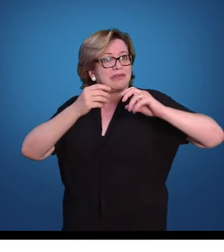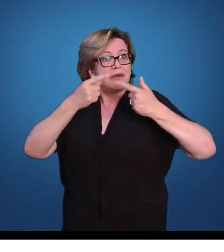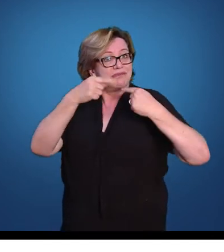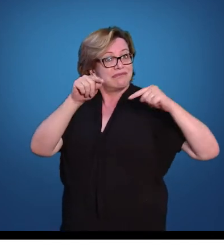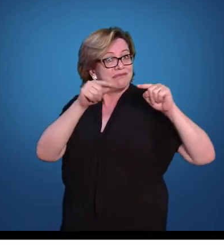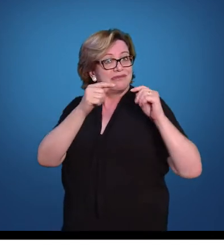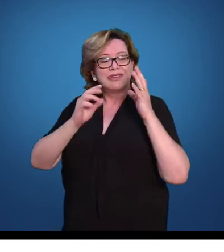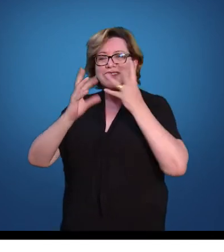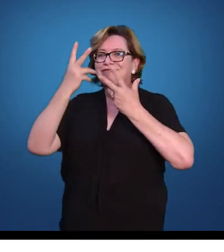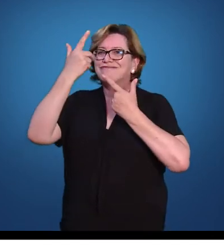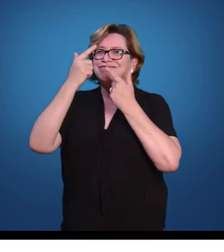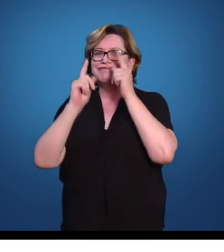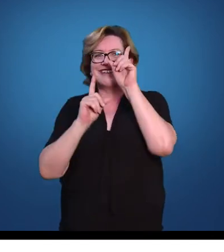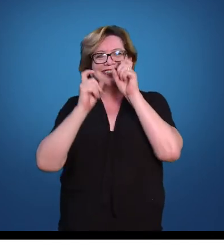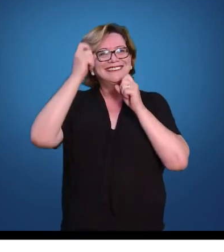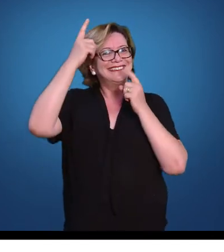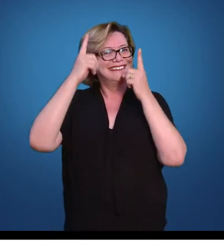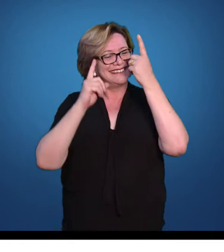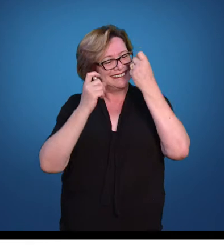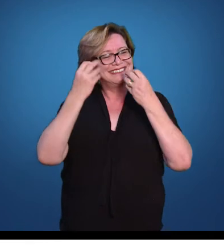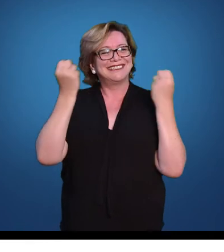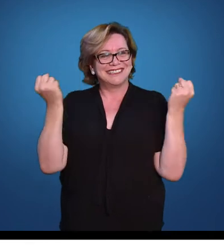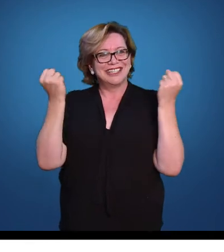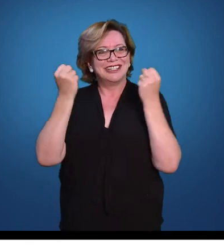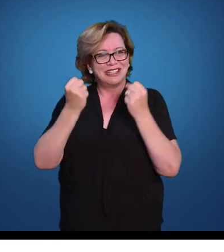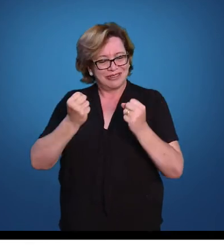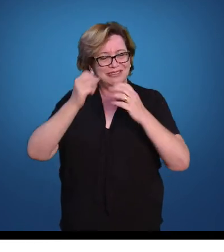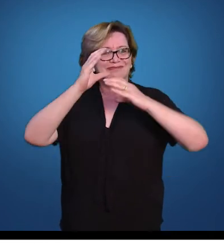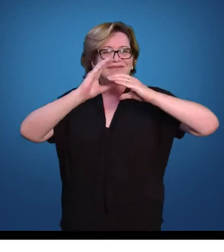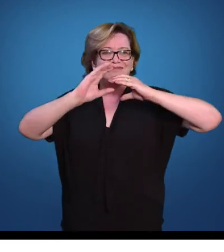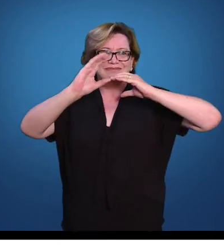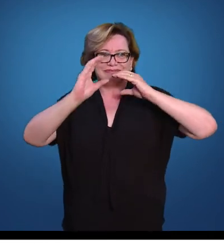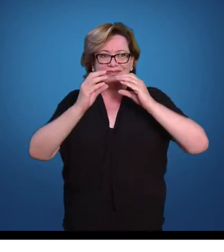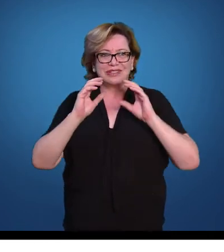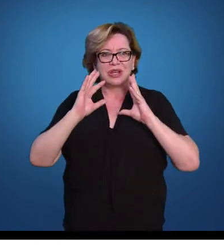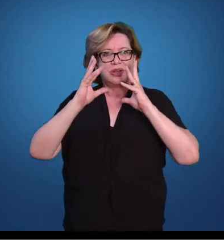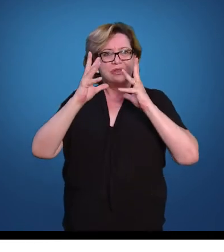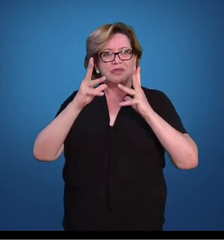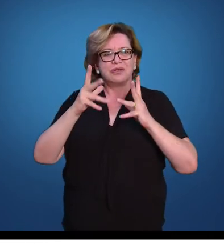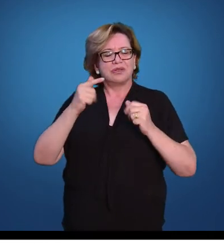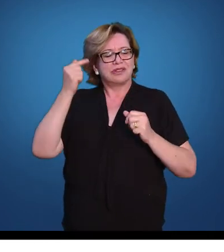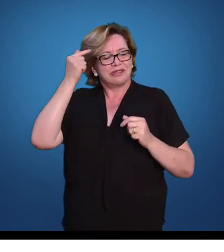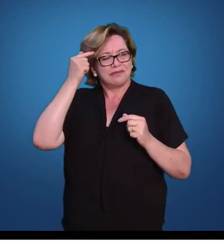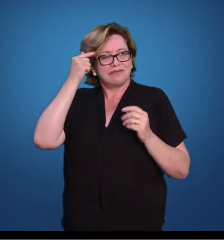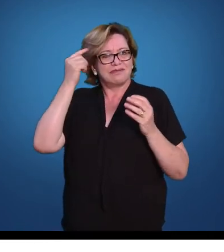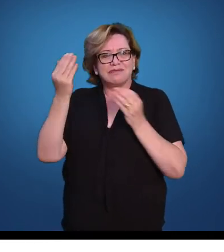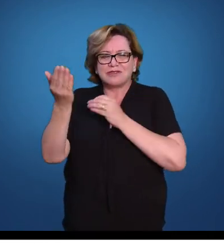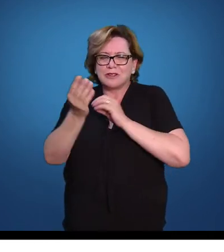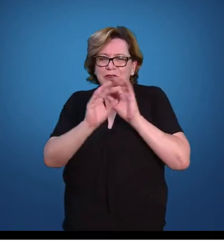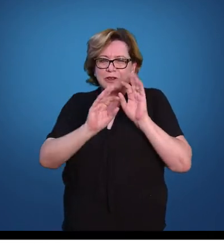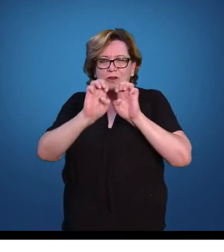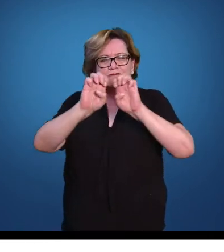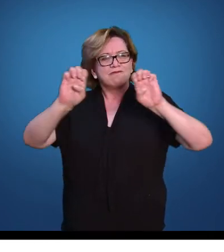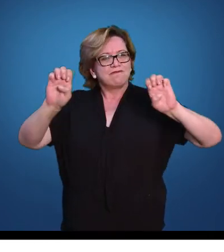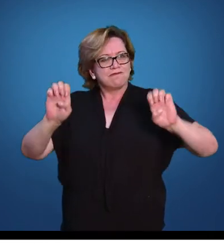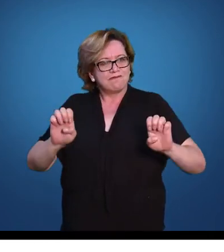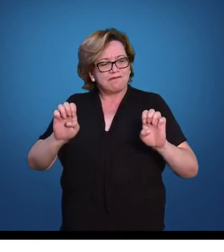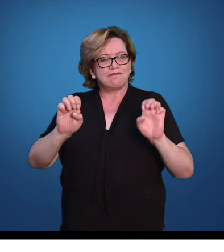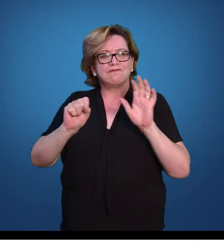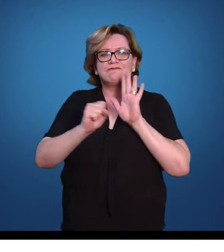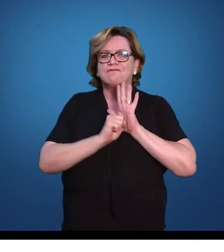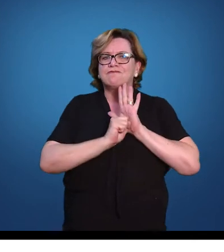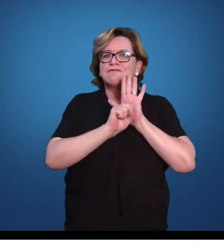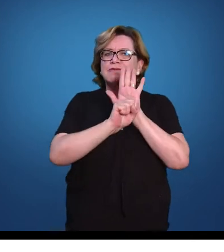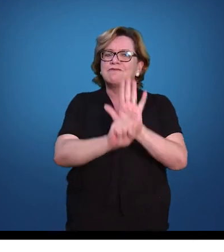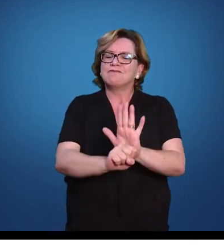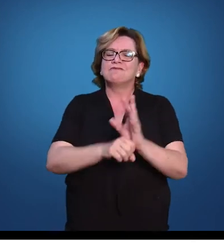gestos, da expressão corporal. Tudo isso sendo pensado como um conjunto estruturado de signos que se